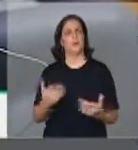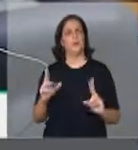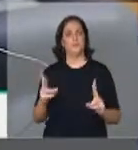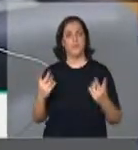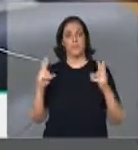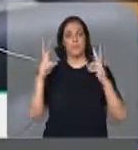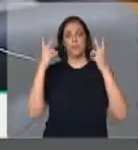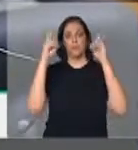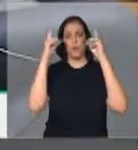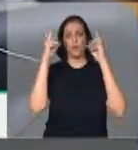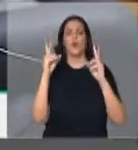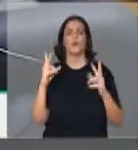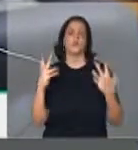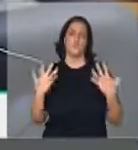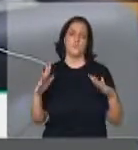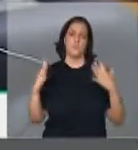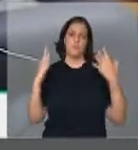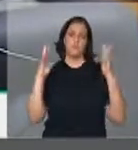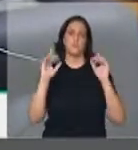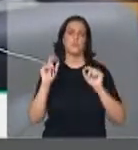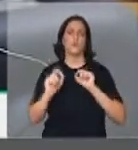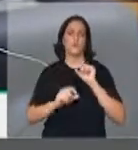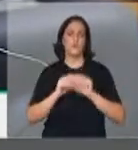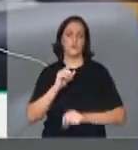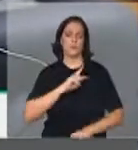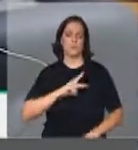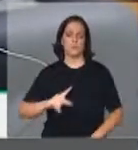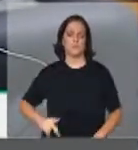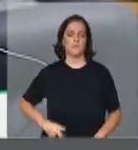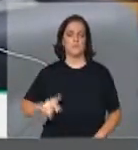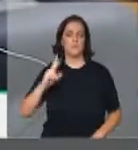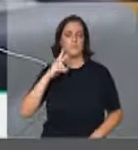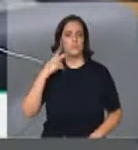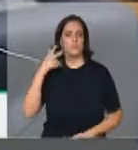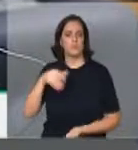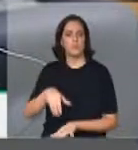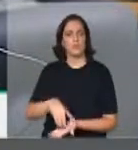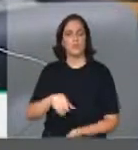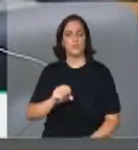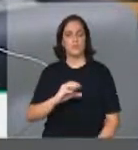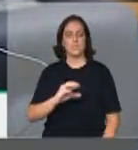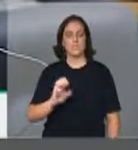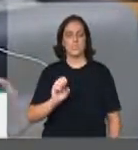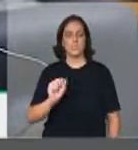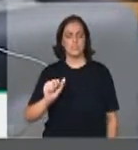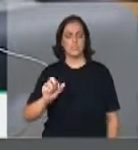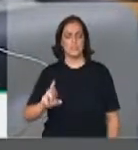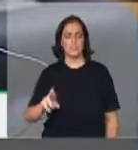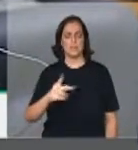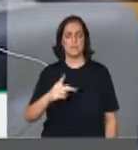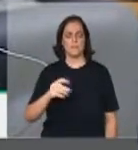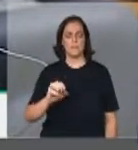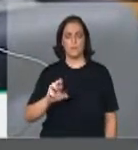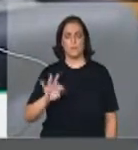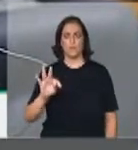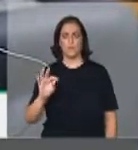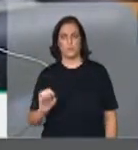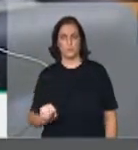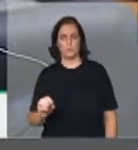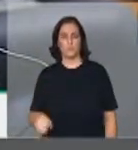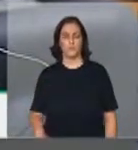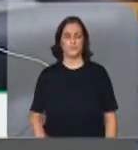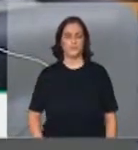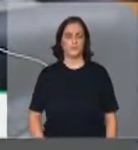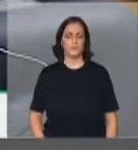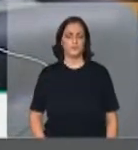vitória para a presidência da Câmara de Vereadores da Cidade, do vereador César Porto. O vereador César Porto é um